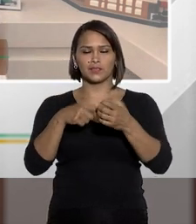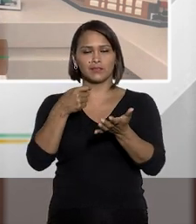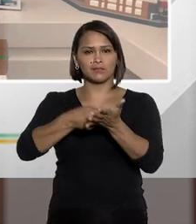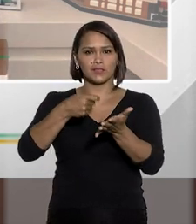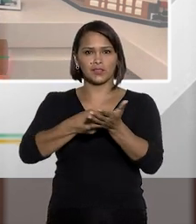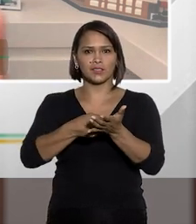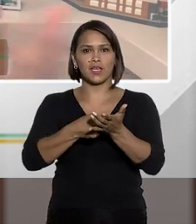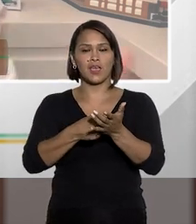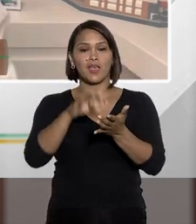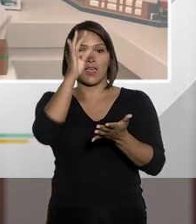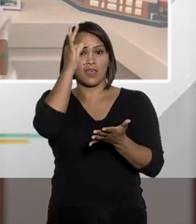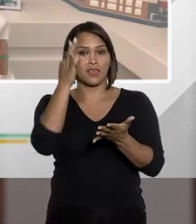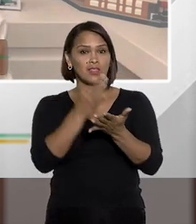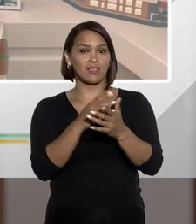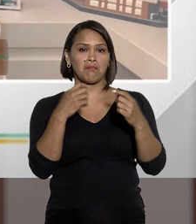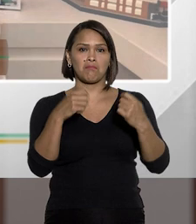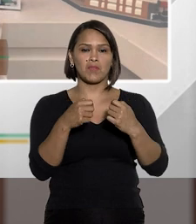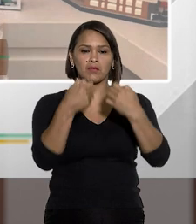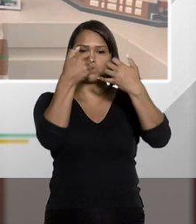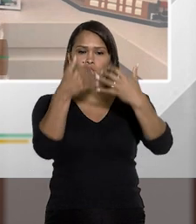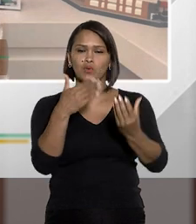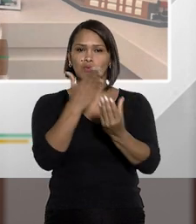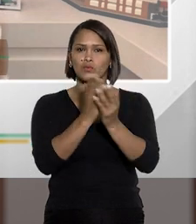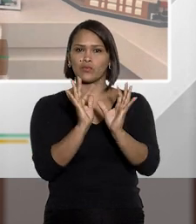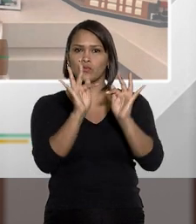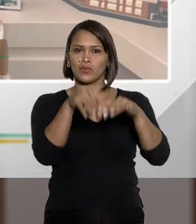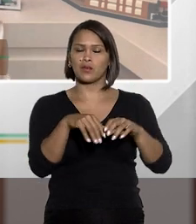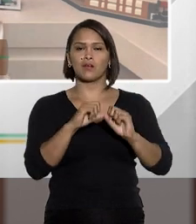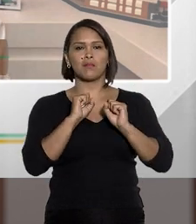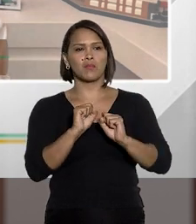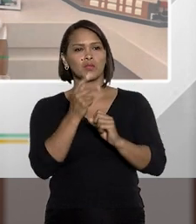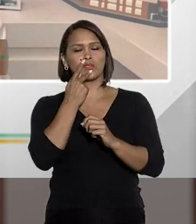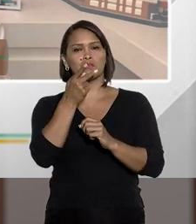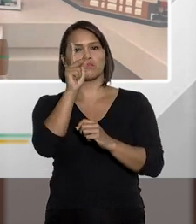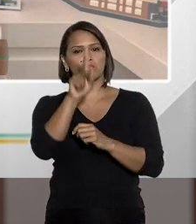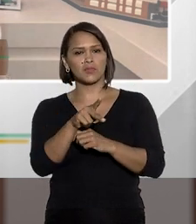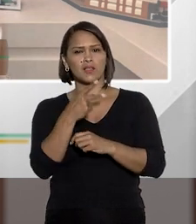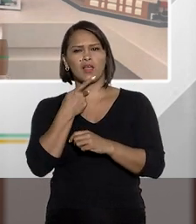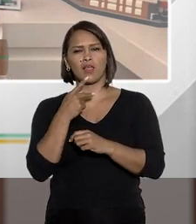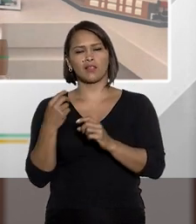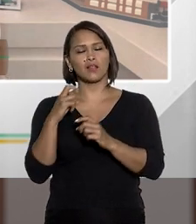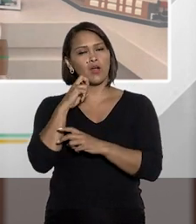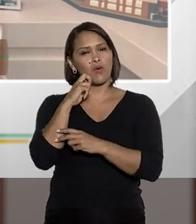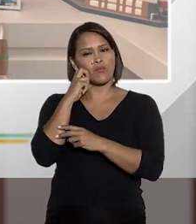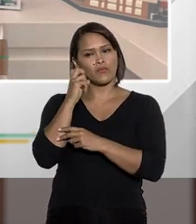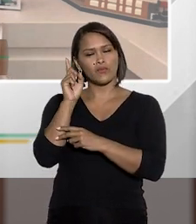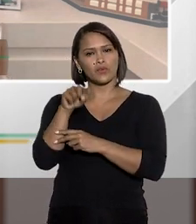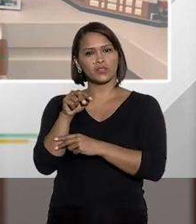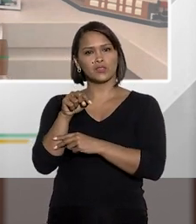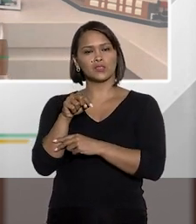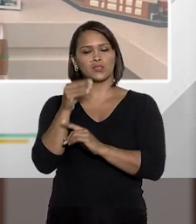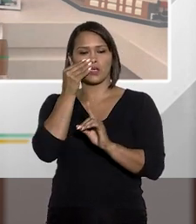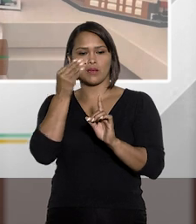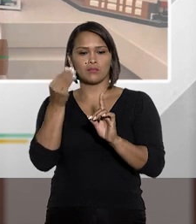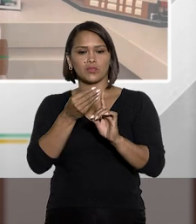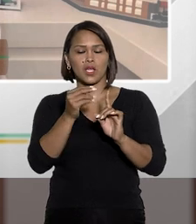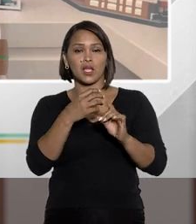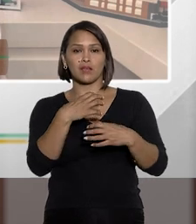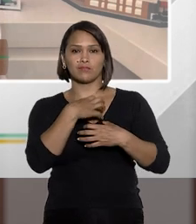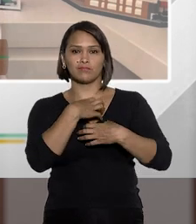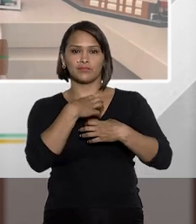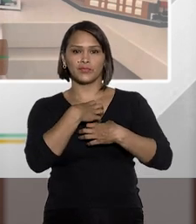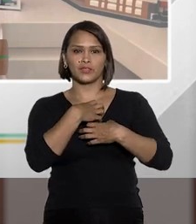e resistência e em tese, a depender do caso concreto, você poderia dizer que ela estaria sendo constrangida a se